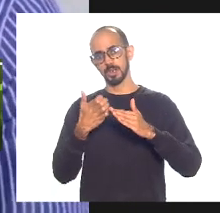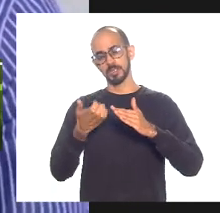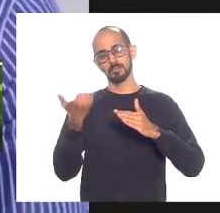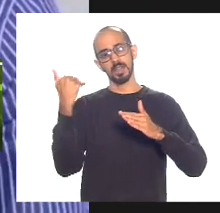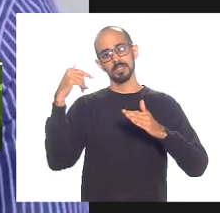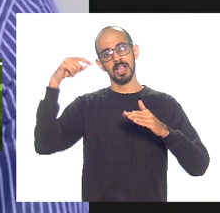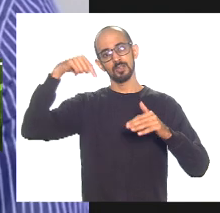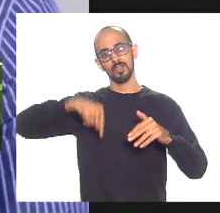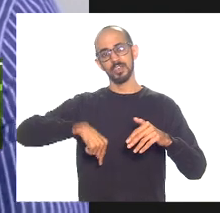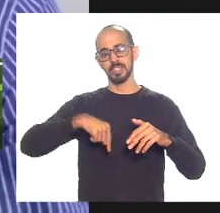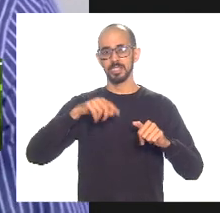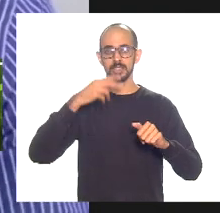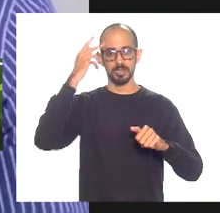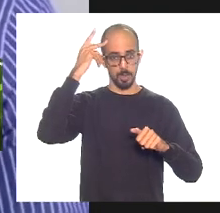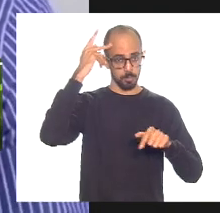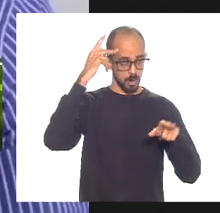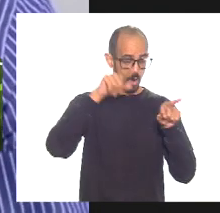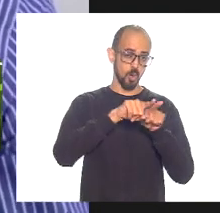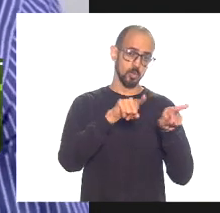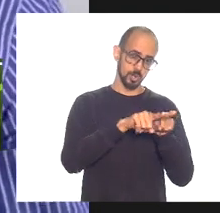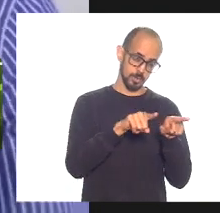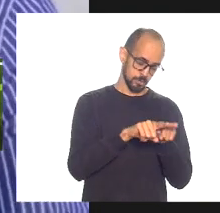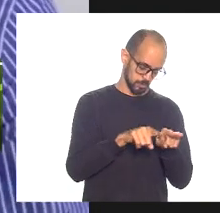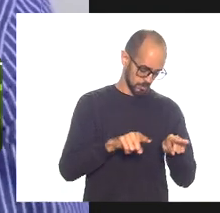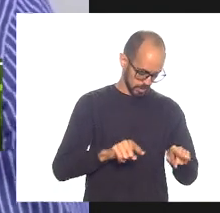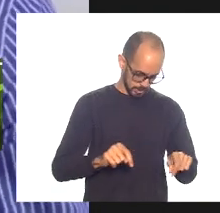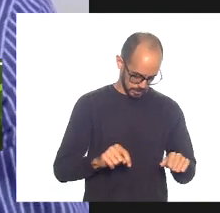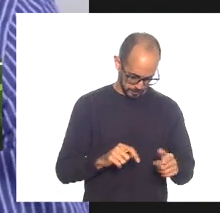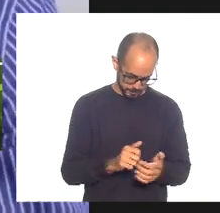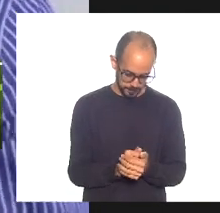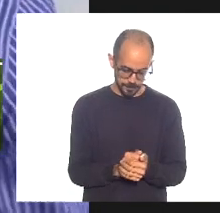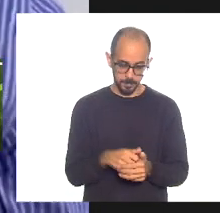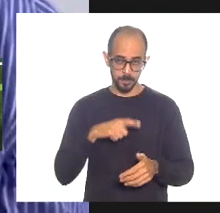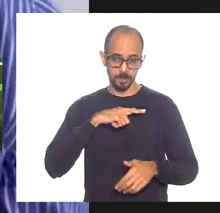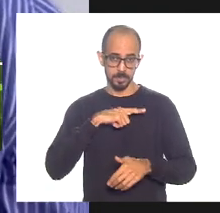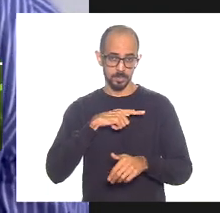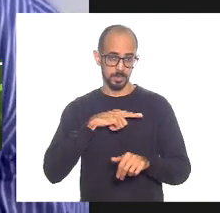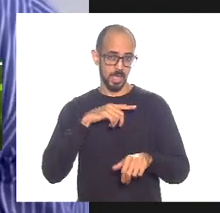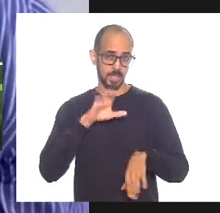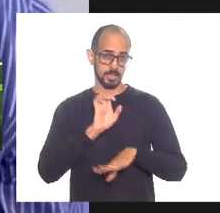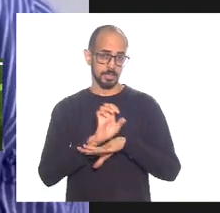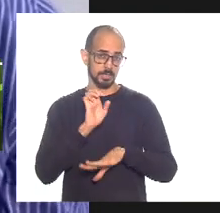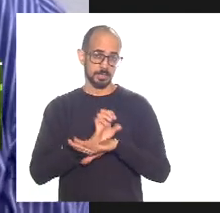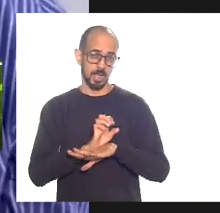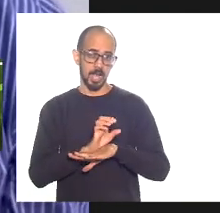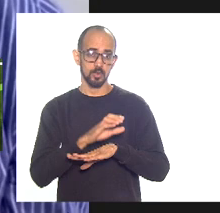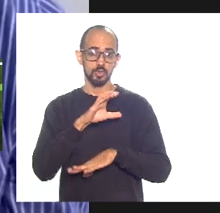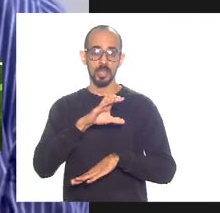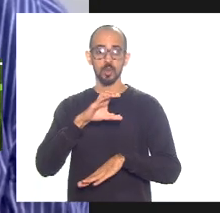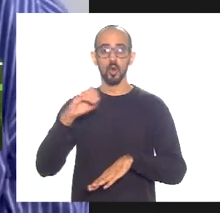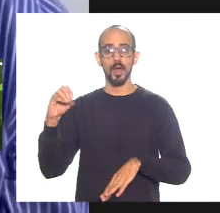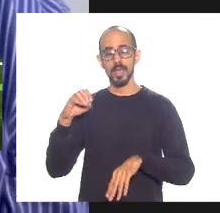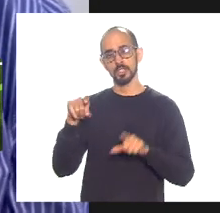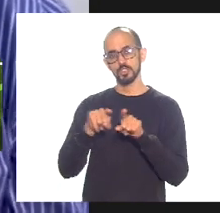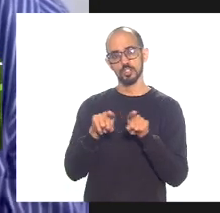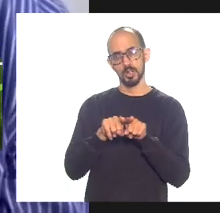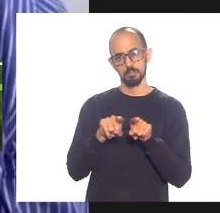a gente vê São Paulo recebendo várias empresas que são nossas tem estados do centro-oeste também que se